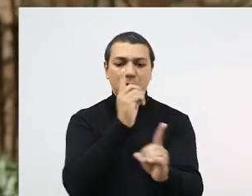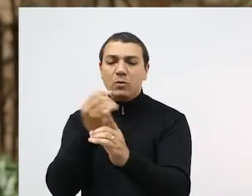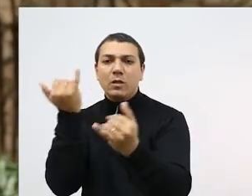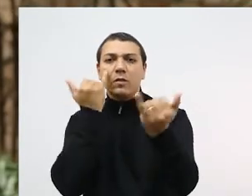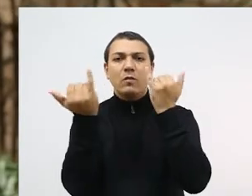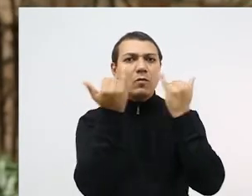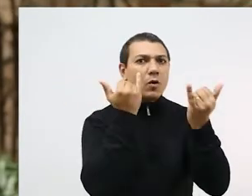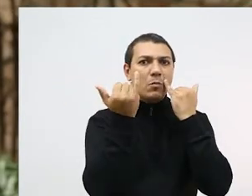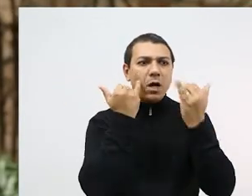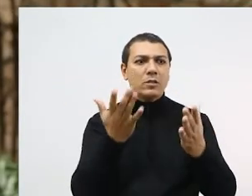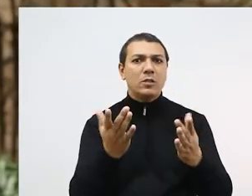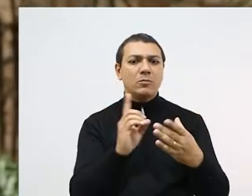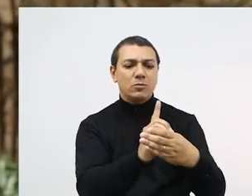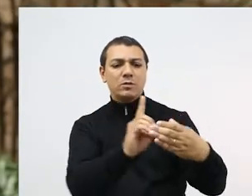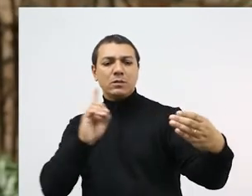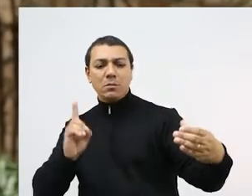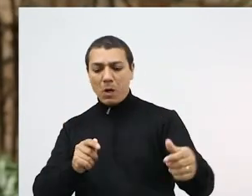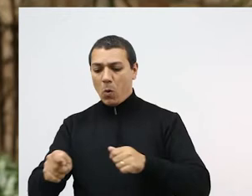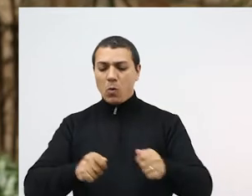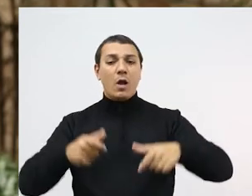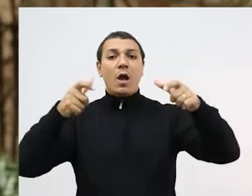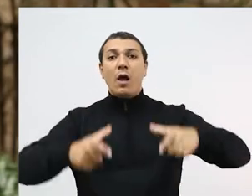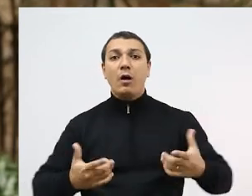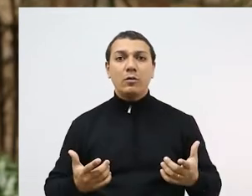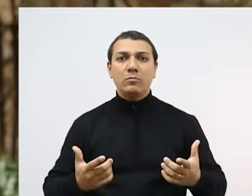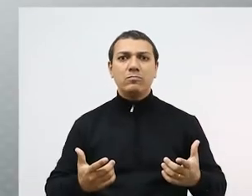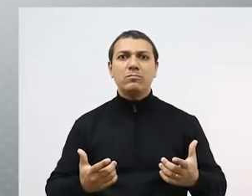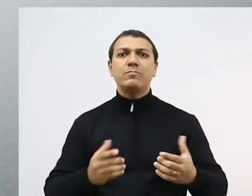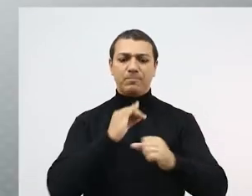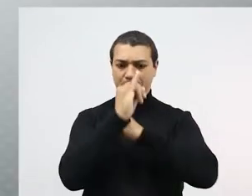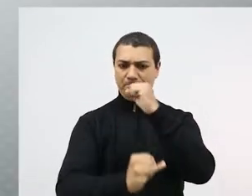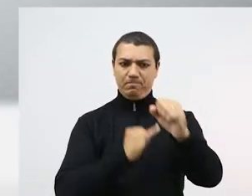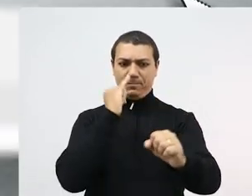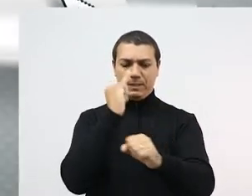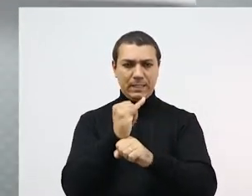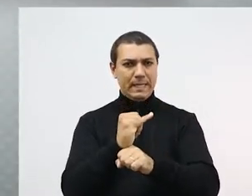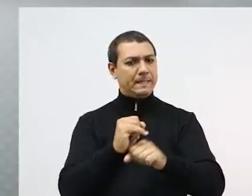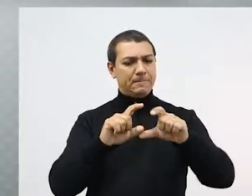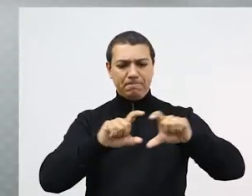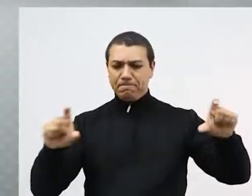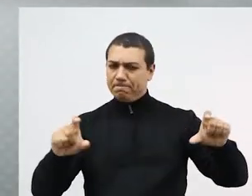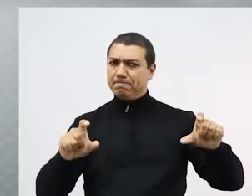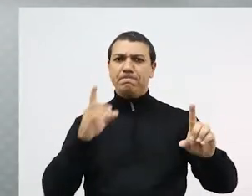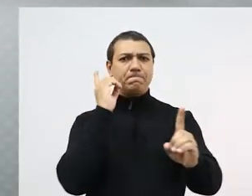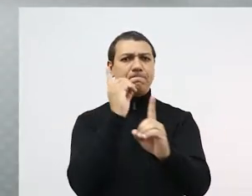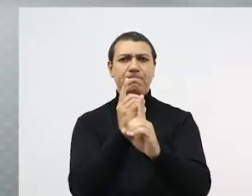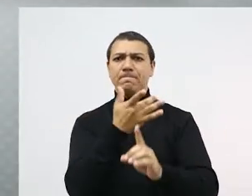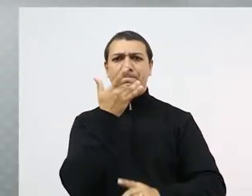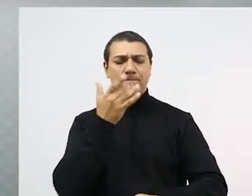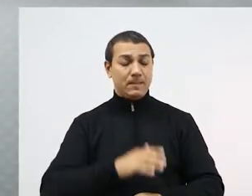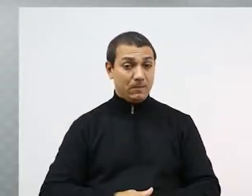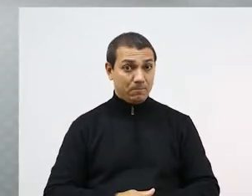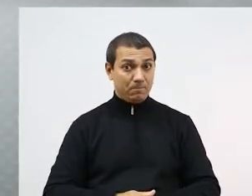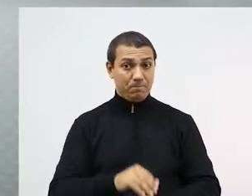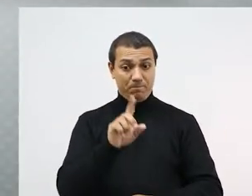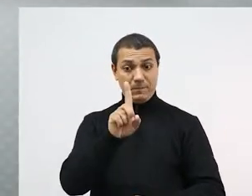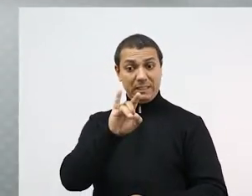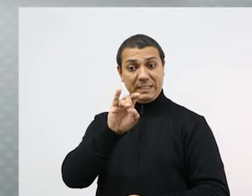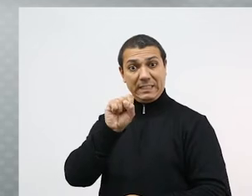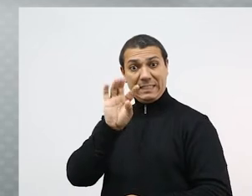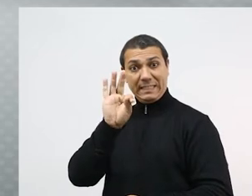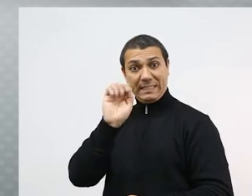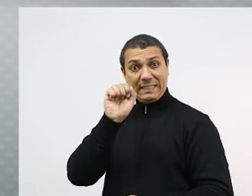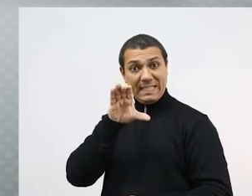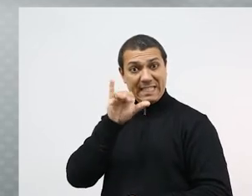bem rápida, a encontrar informações sobre o distanciamento controlado, foi criado um site exclusivo sobre o assunto. É bem simples de